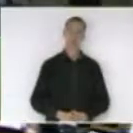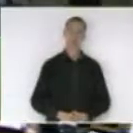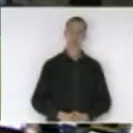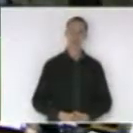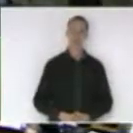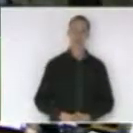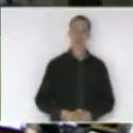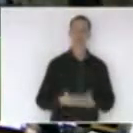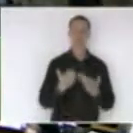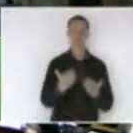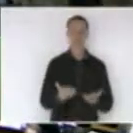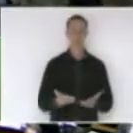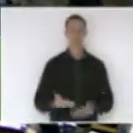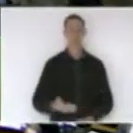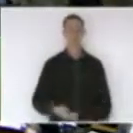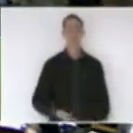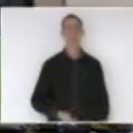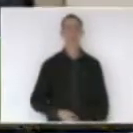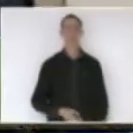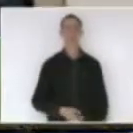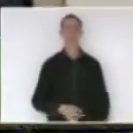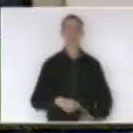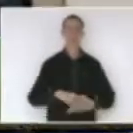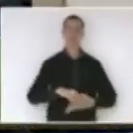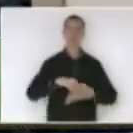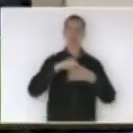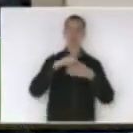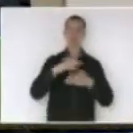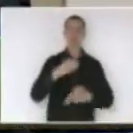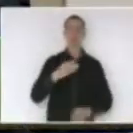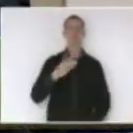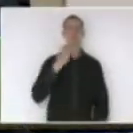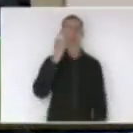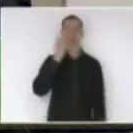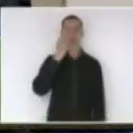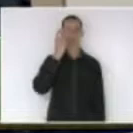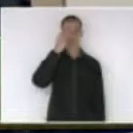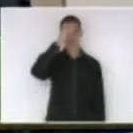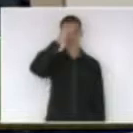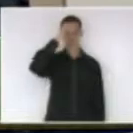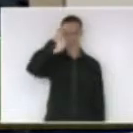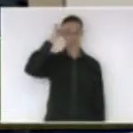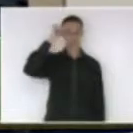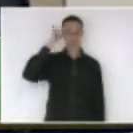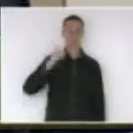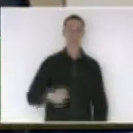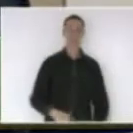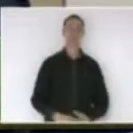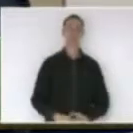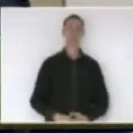Com a palavra o líder do governo, deputado Darcy de Matos.